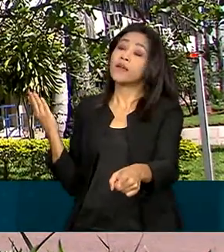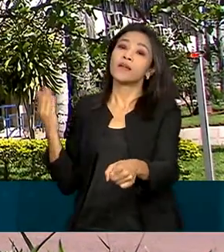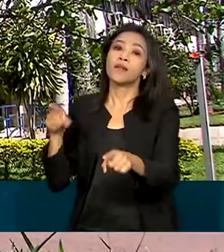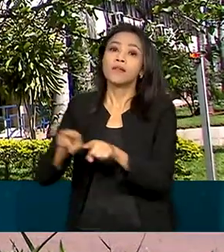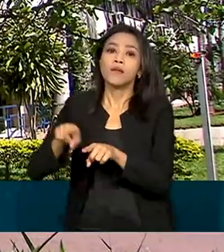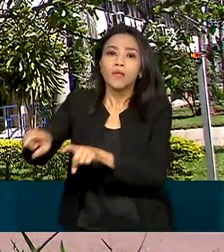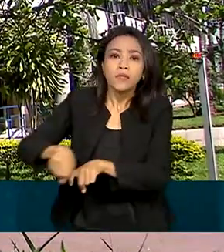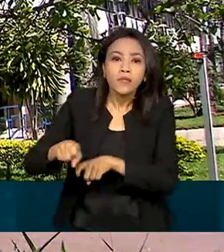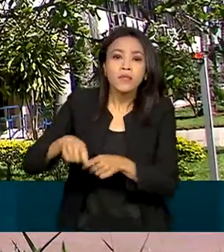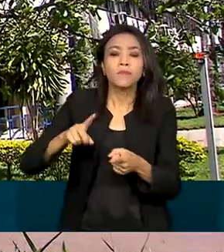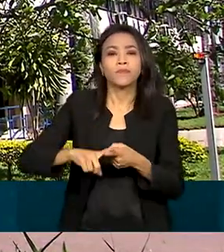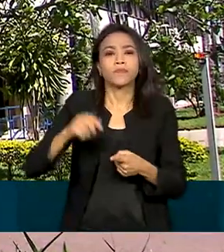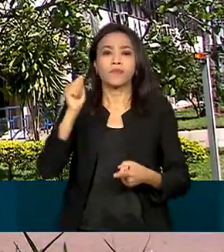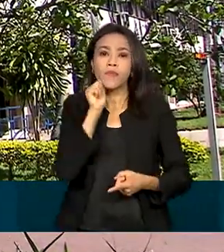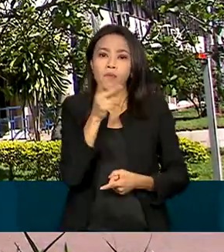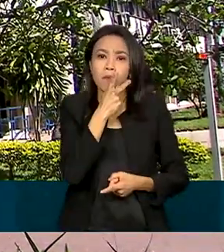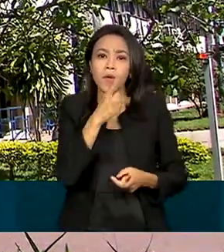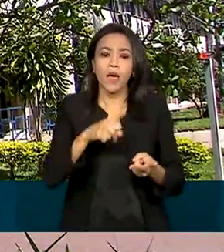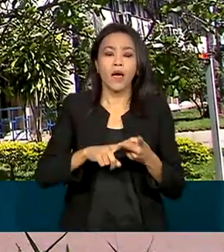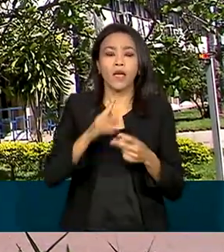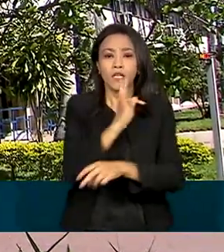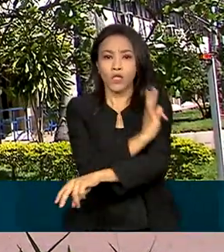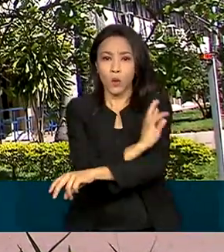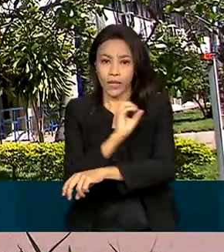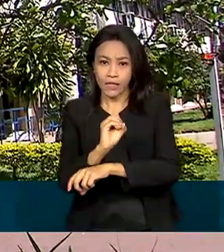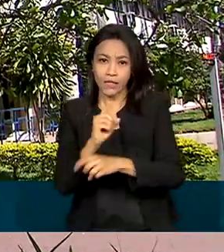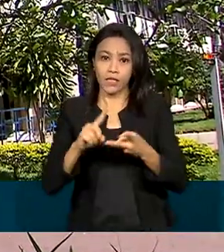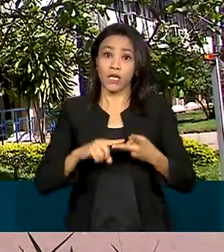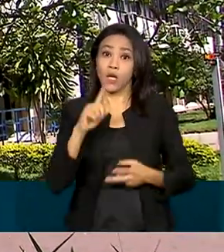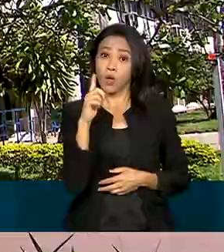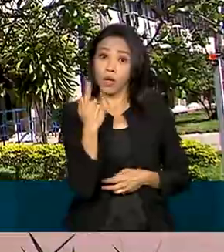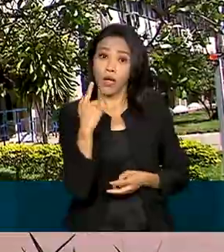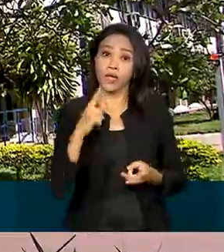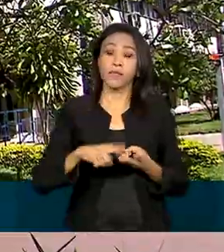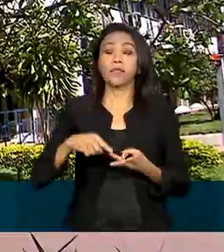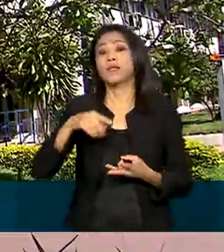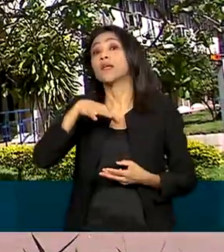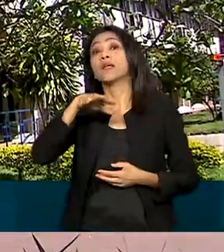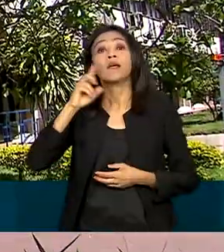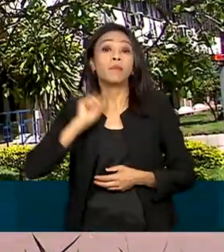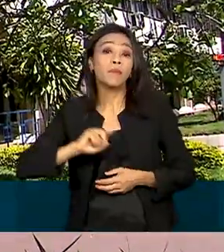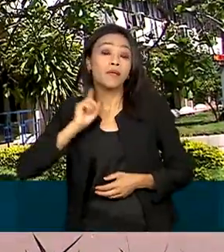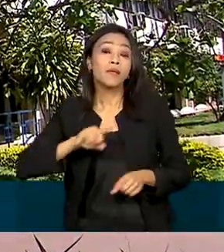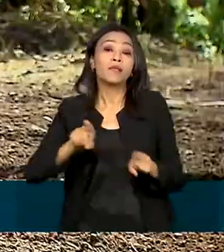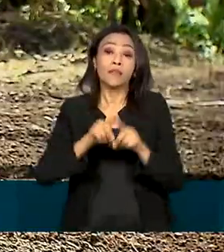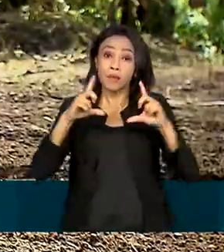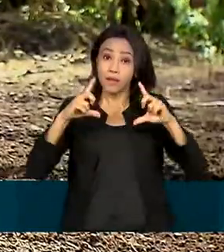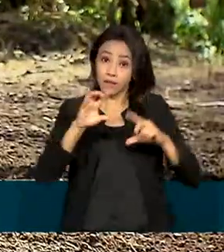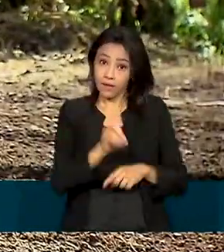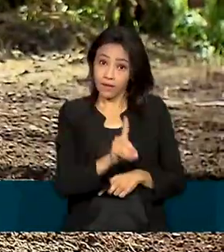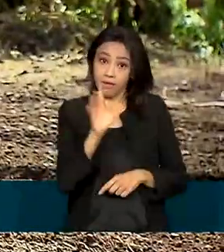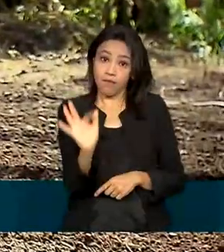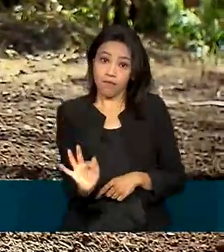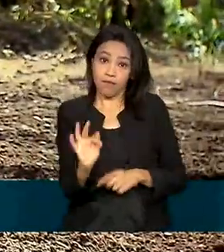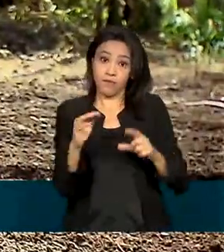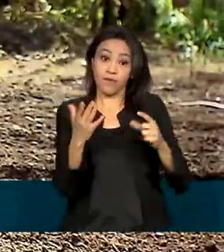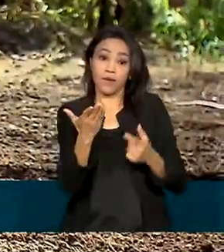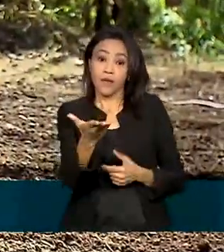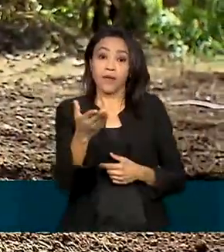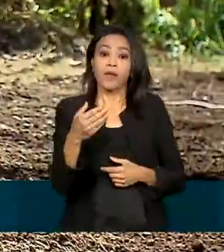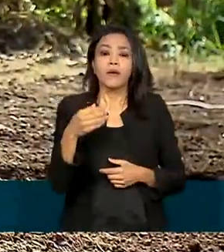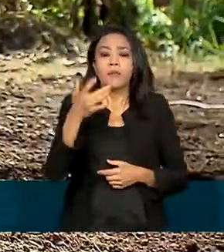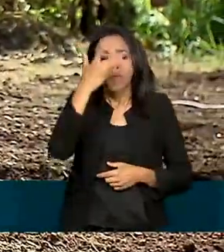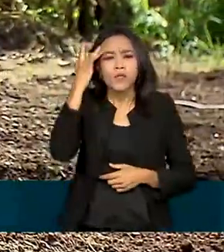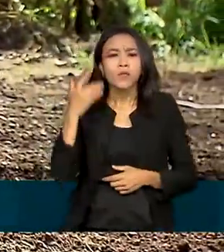dos estados do Amapá, Tocantins, Goiás, Minas Gerais e do Distrito Federal. Os titulares de lotes